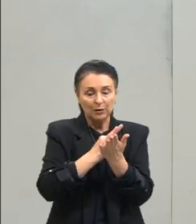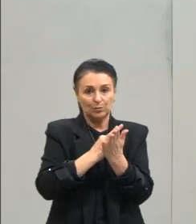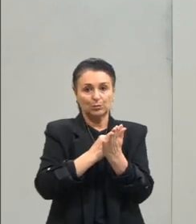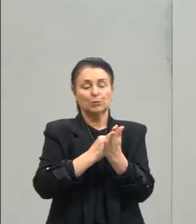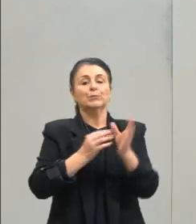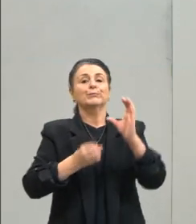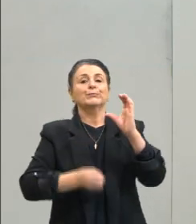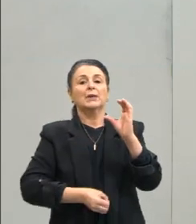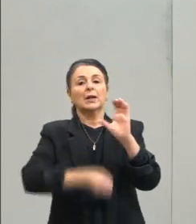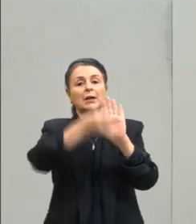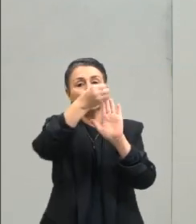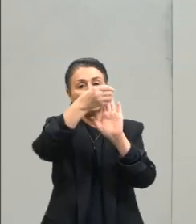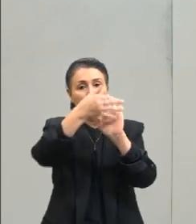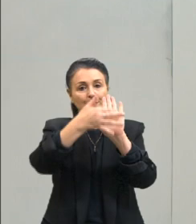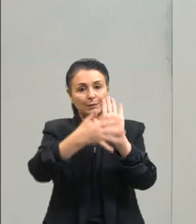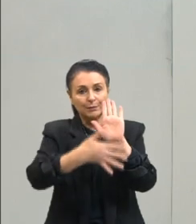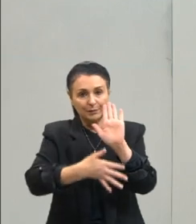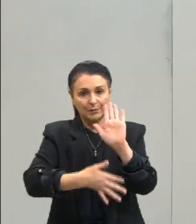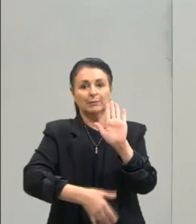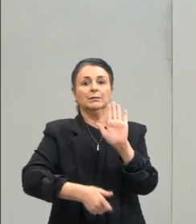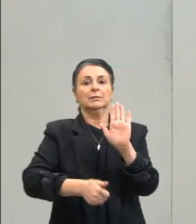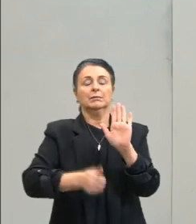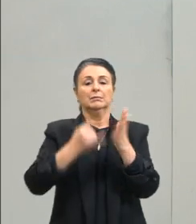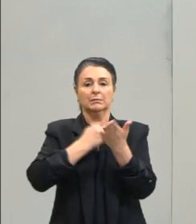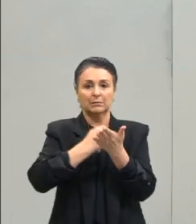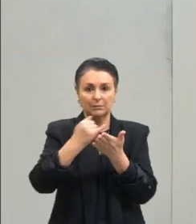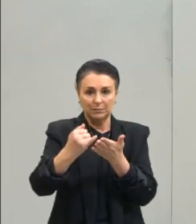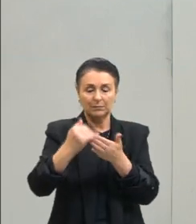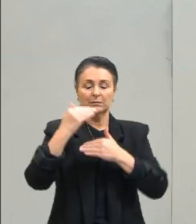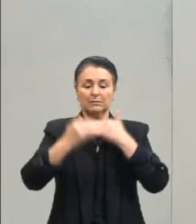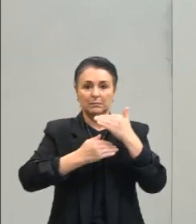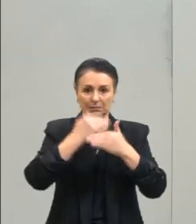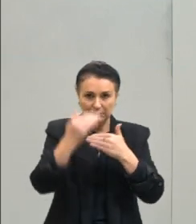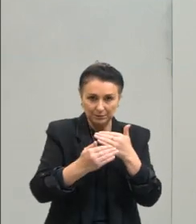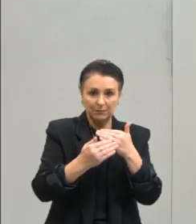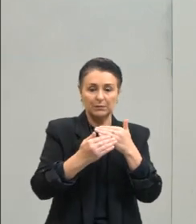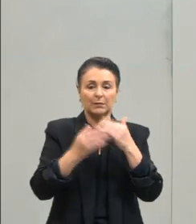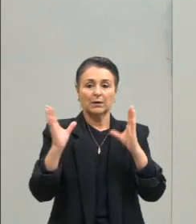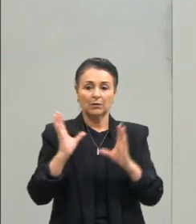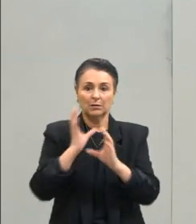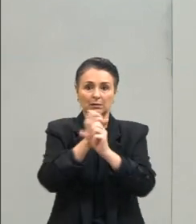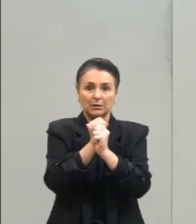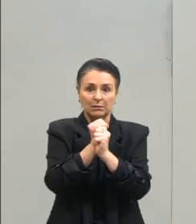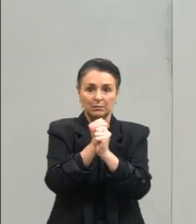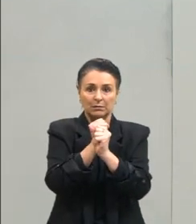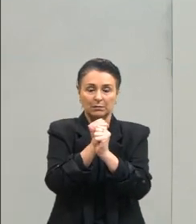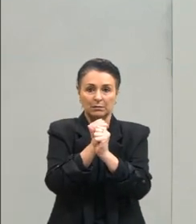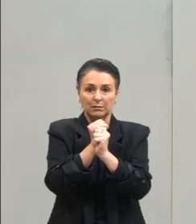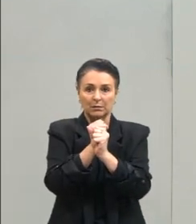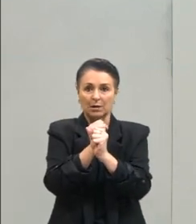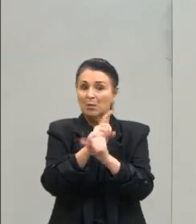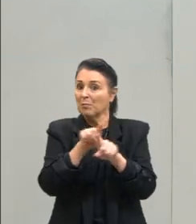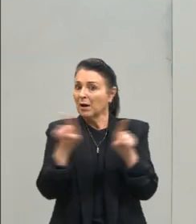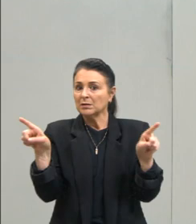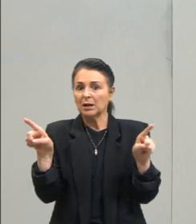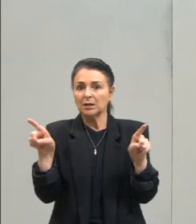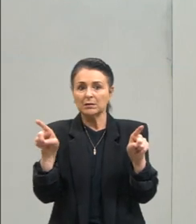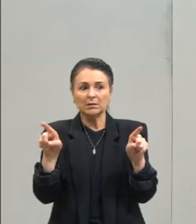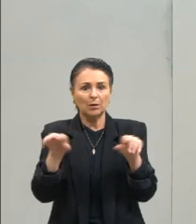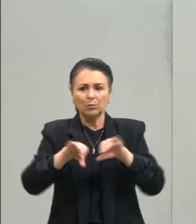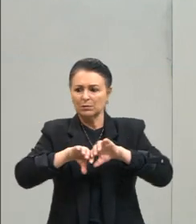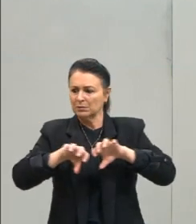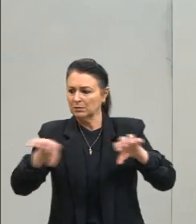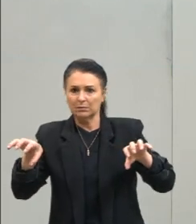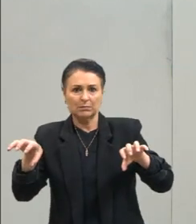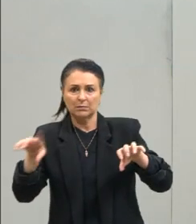introdução desenvolvimento desenvolvimento conclusão mas essas partes elas não são soltas elas tem nomes